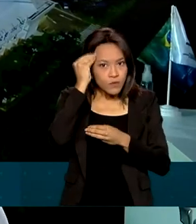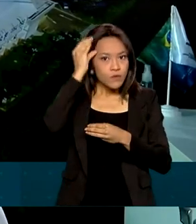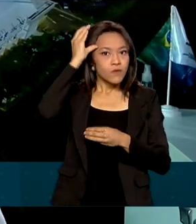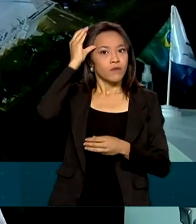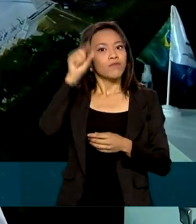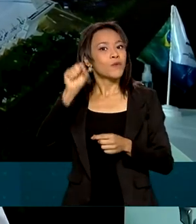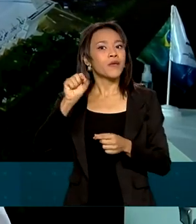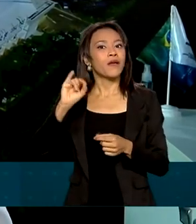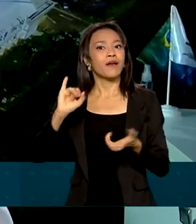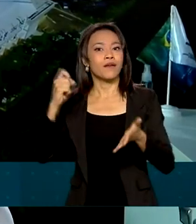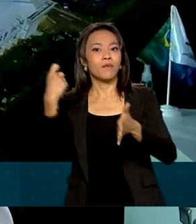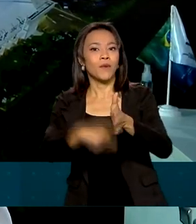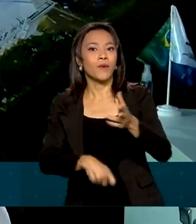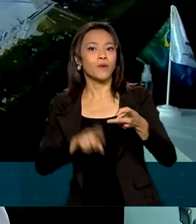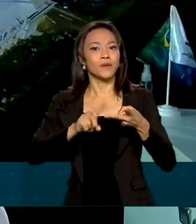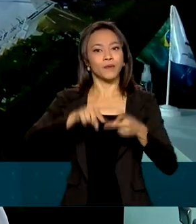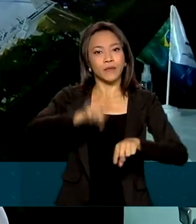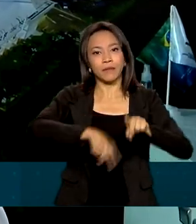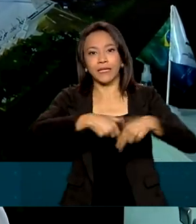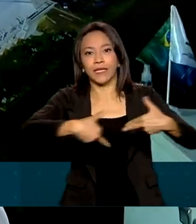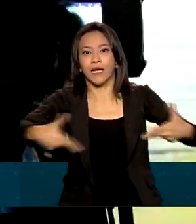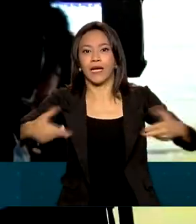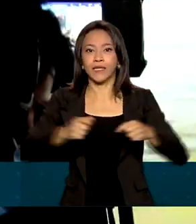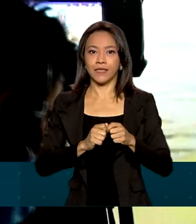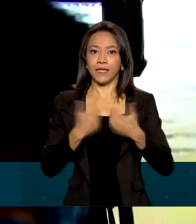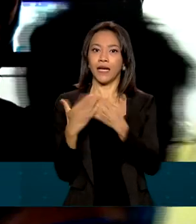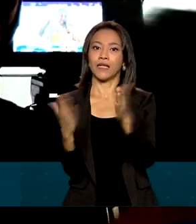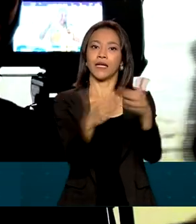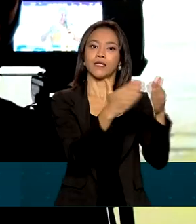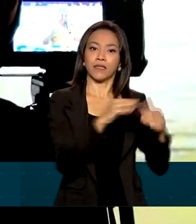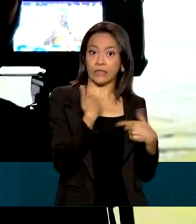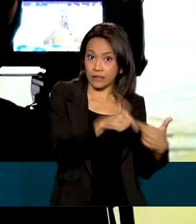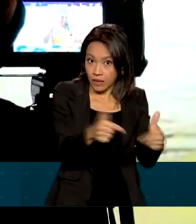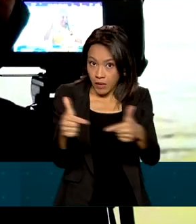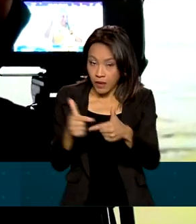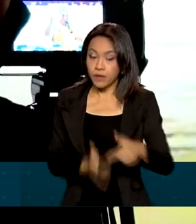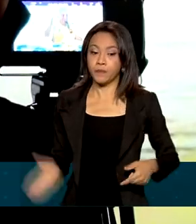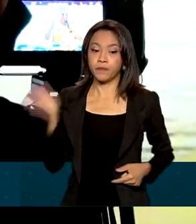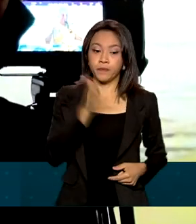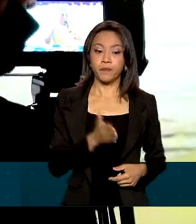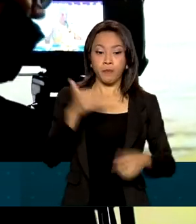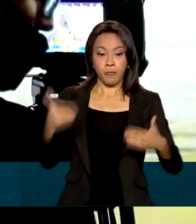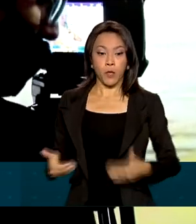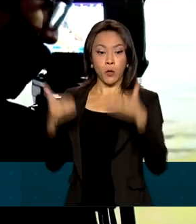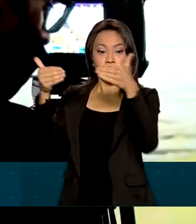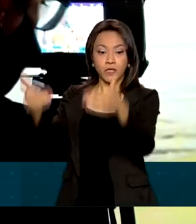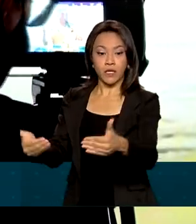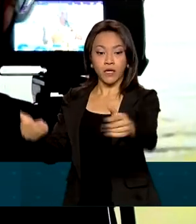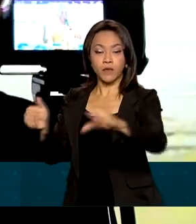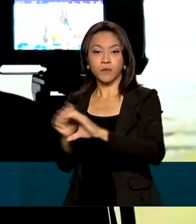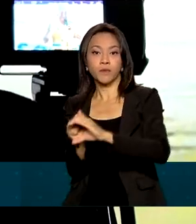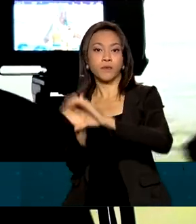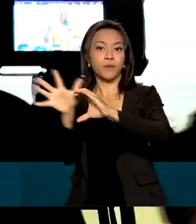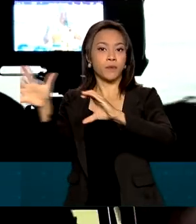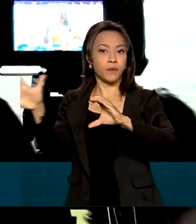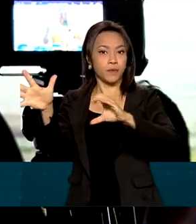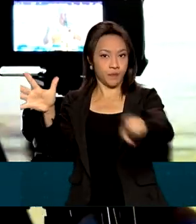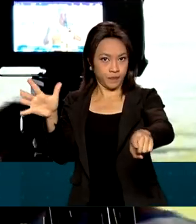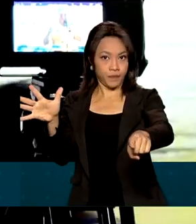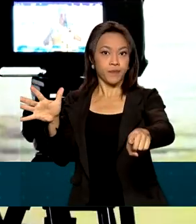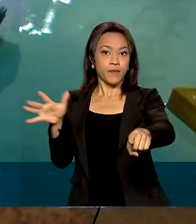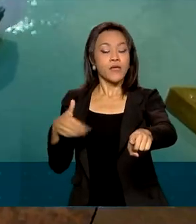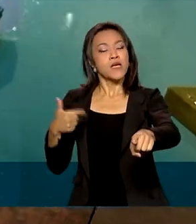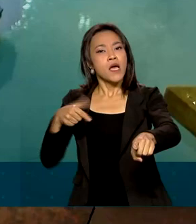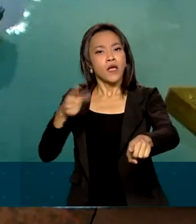fiscal, em novos produtos, em empregos. O Ministério da Ciência, Tecnologia e Inovações financia